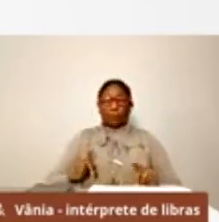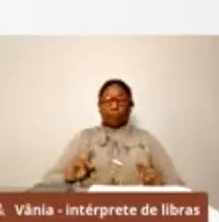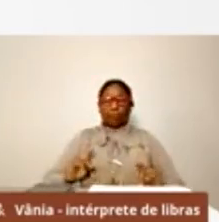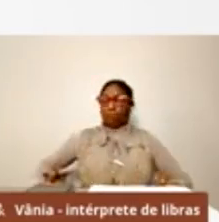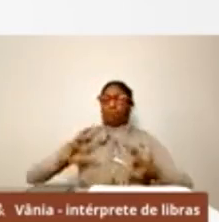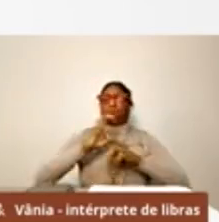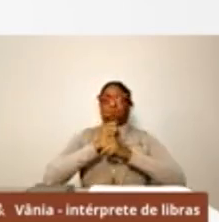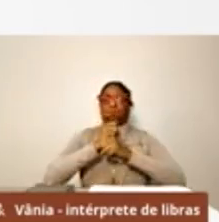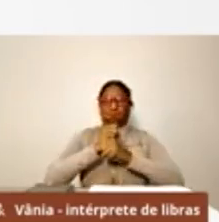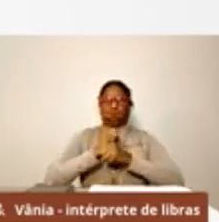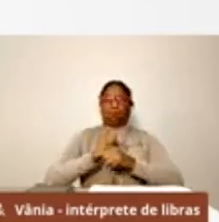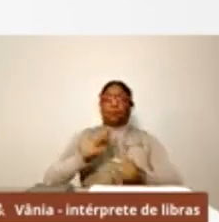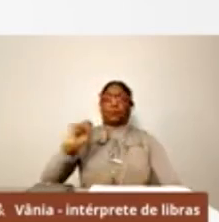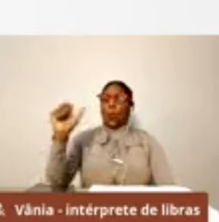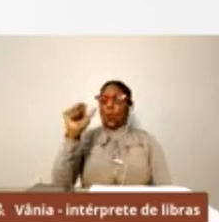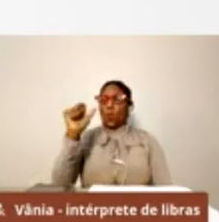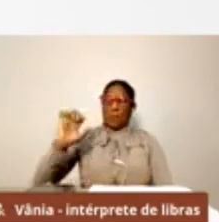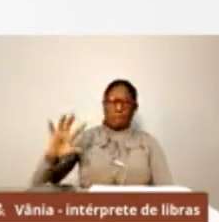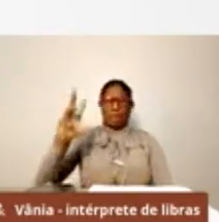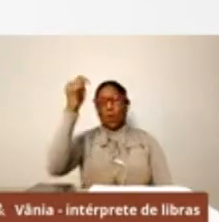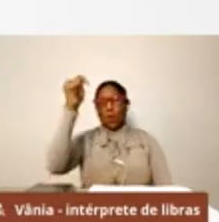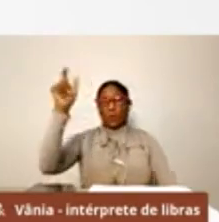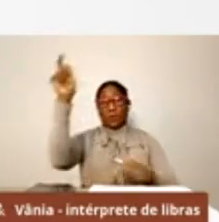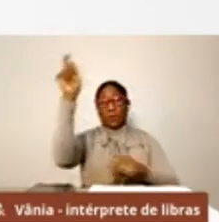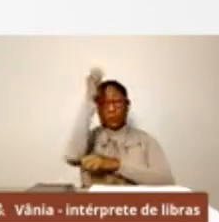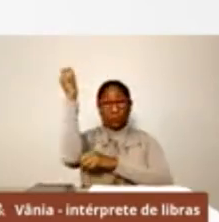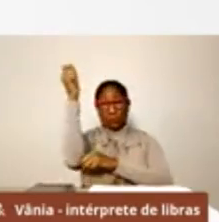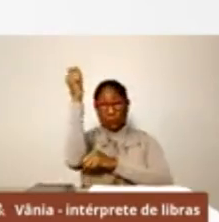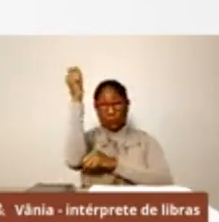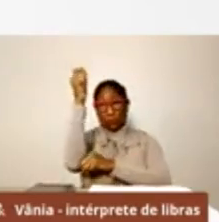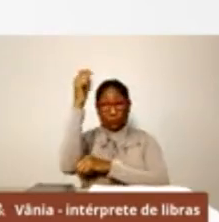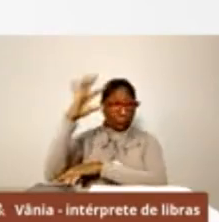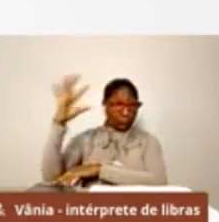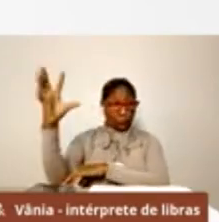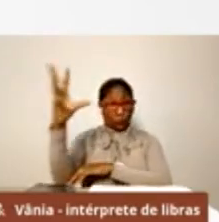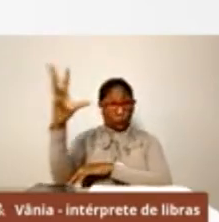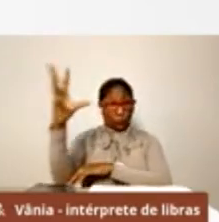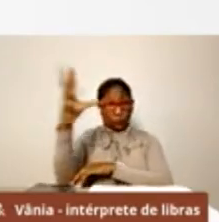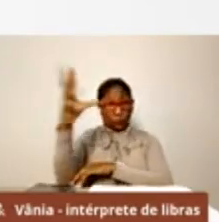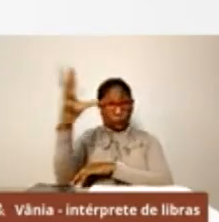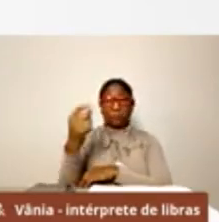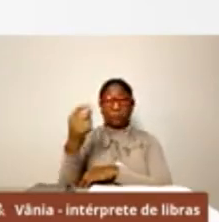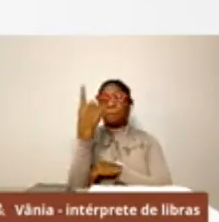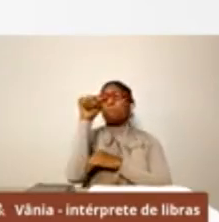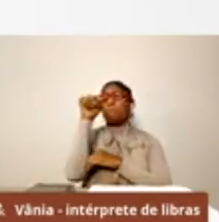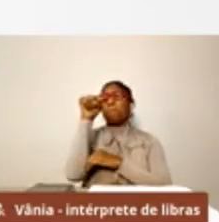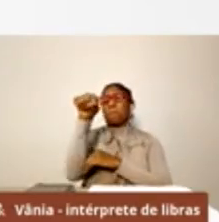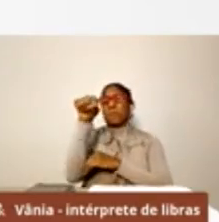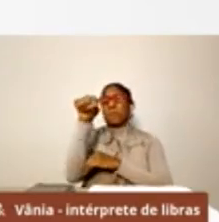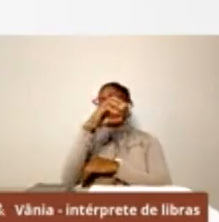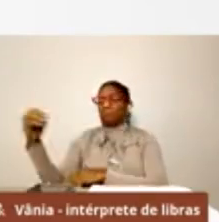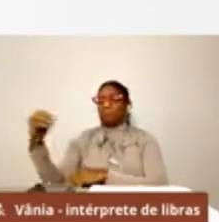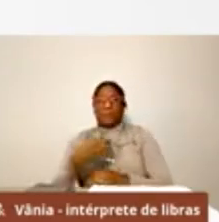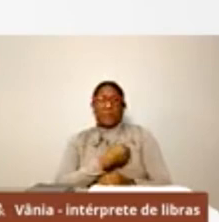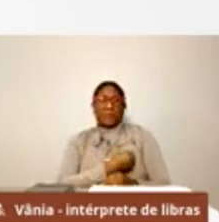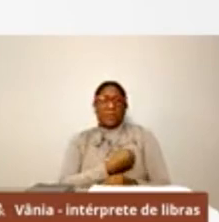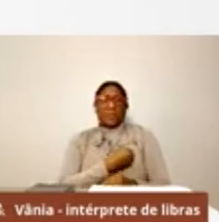gaúchos e gaúchas, mil vidas podem parecer um número estatisticamente baixo,